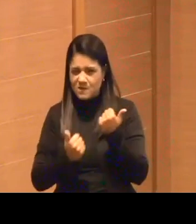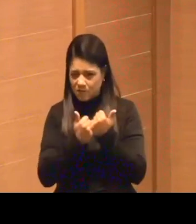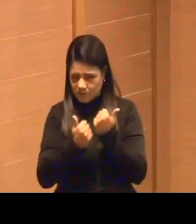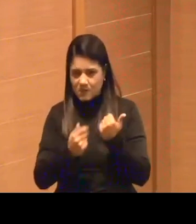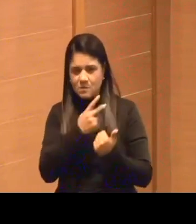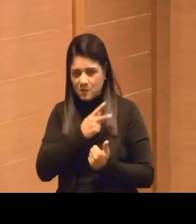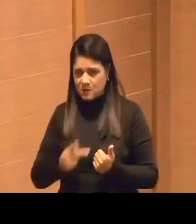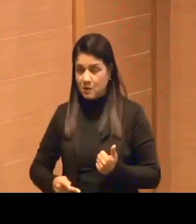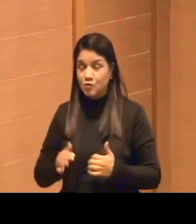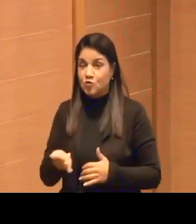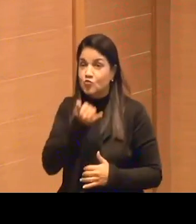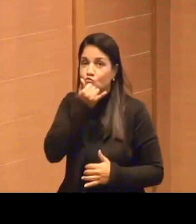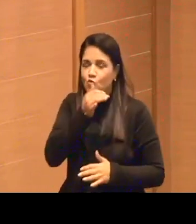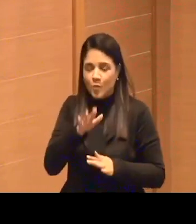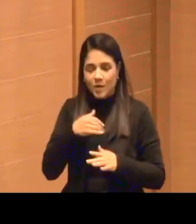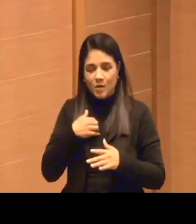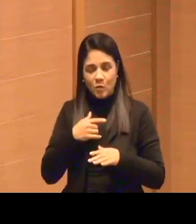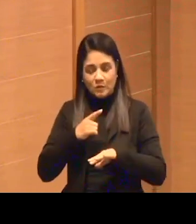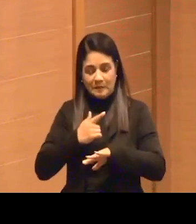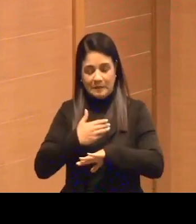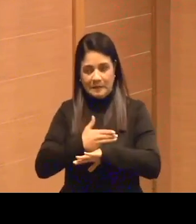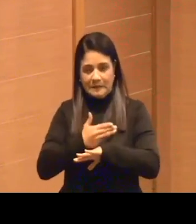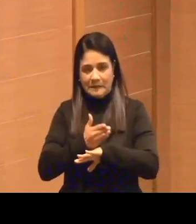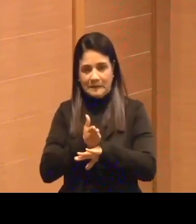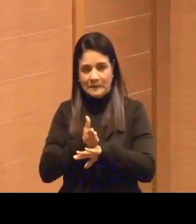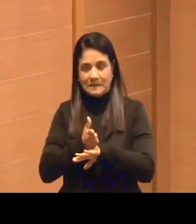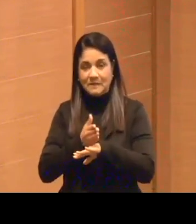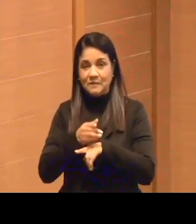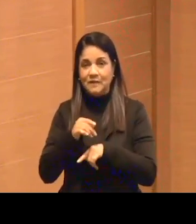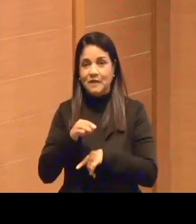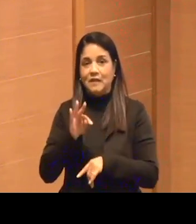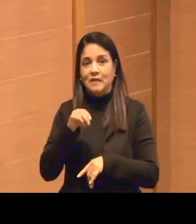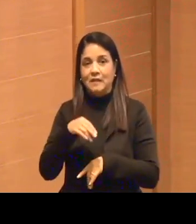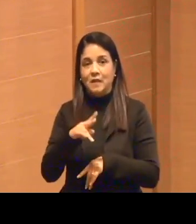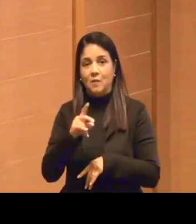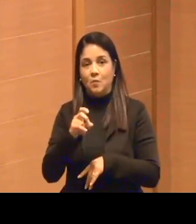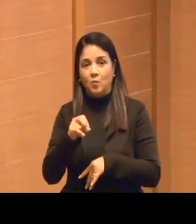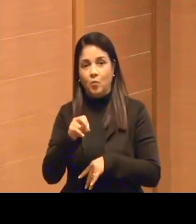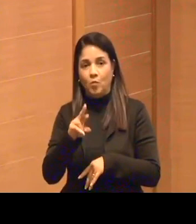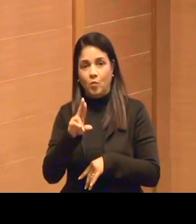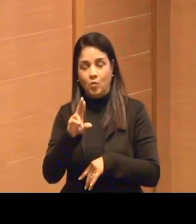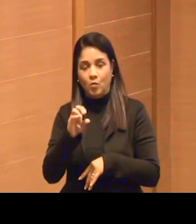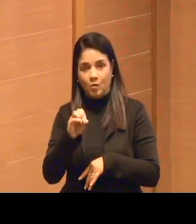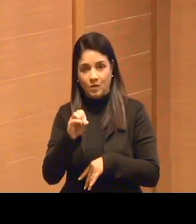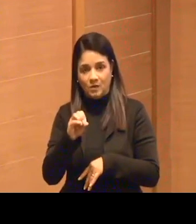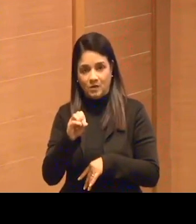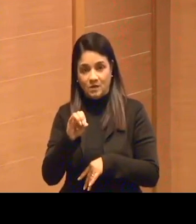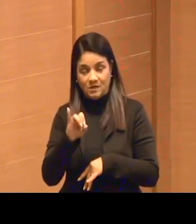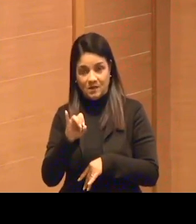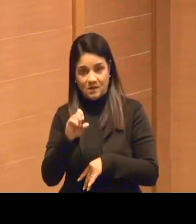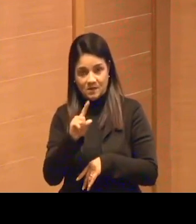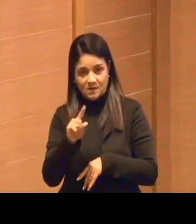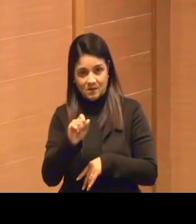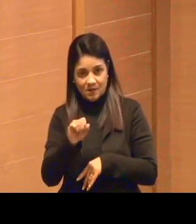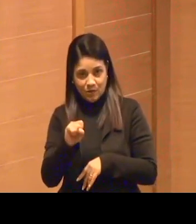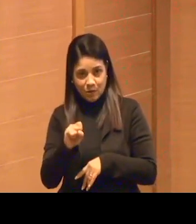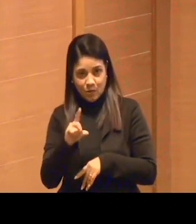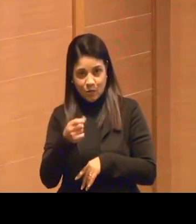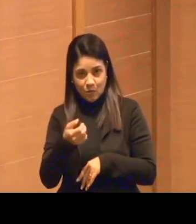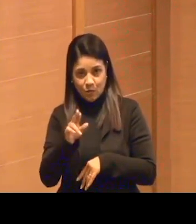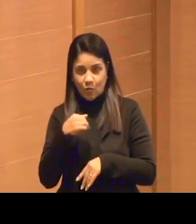desculpe aqui, pessoal, que eu botei um temporizador, e ele resolveu apitar. Então, eu não quero ele, eu vou tentar não passar do tempo.